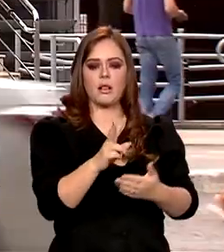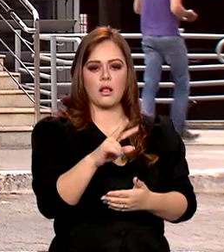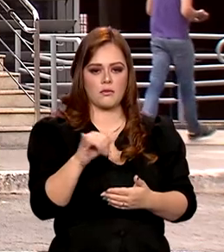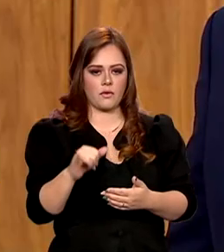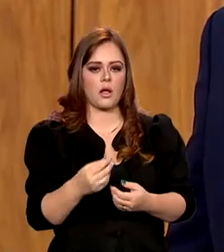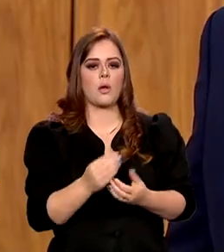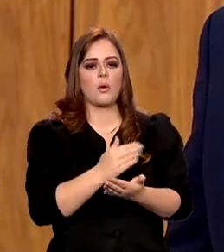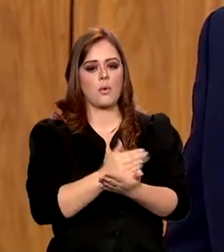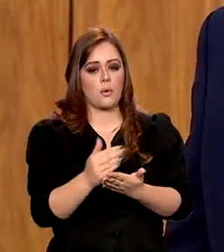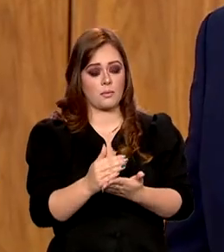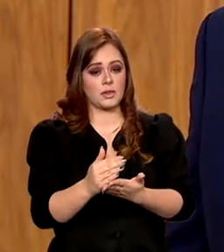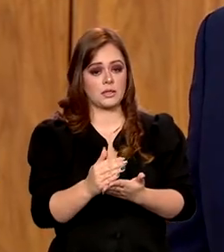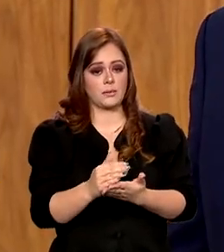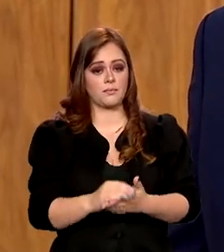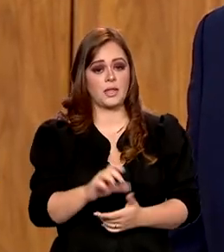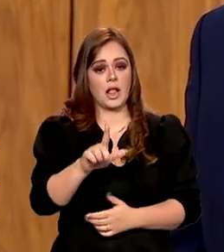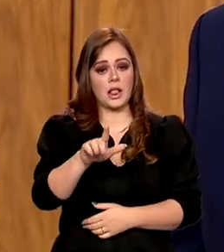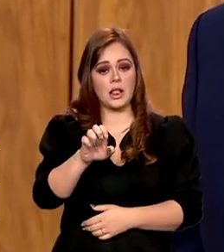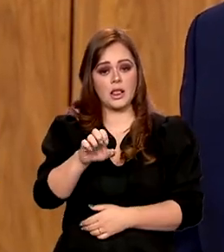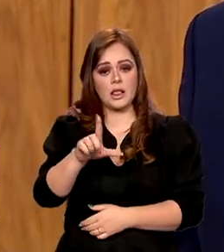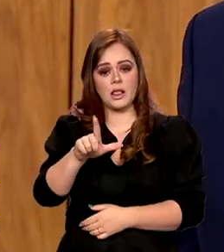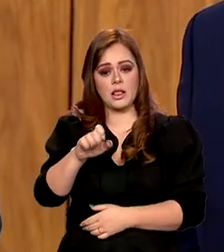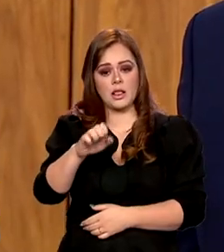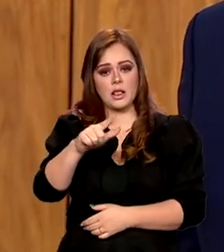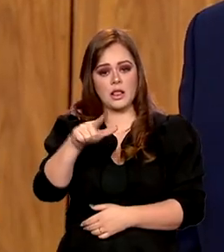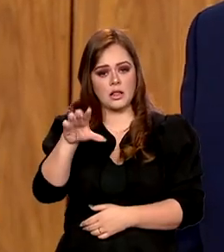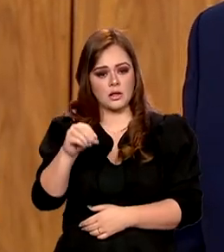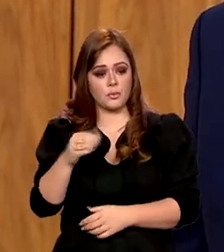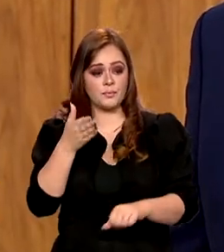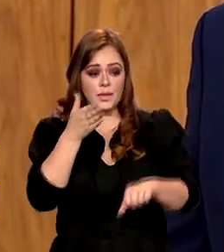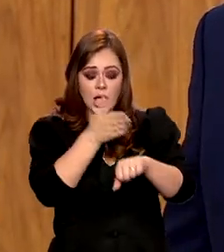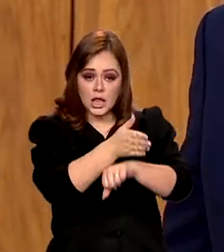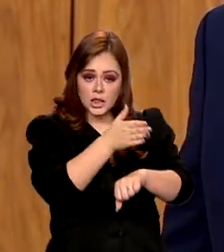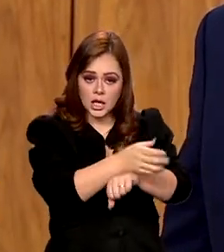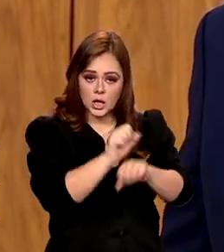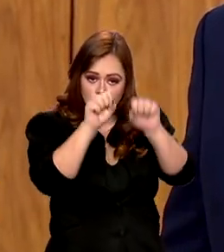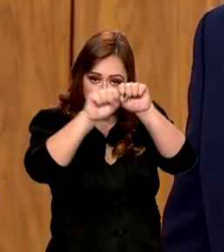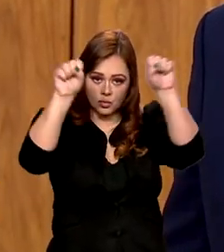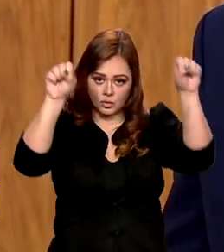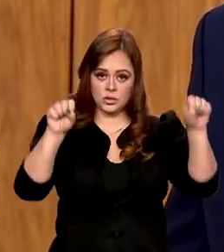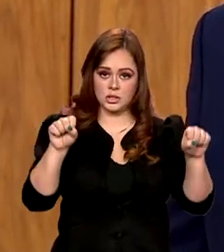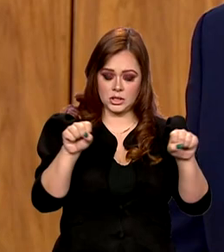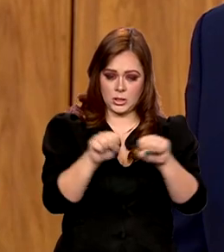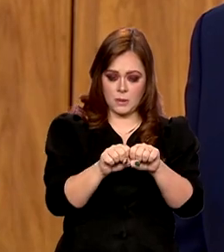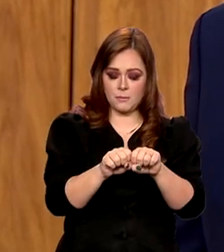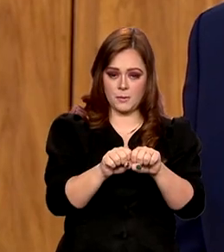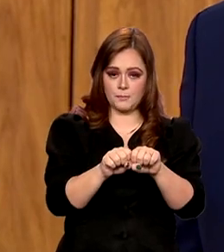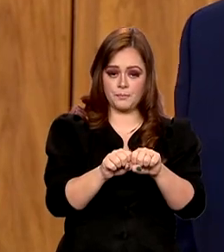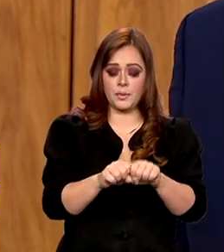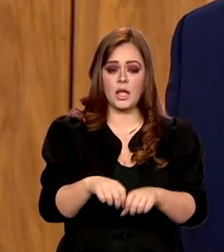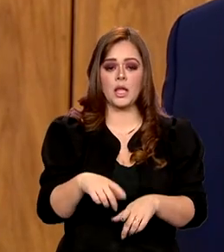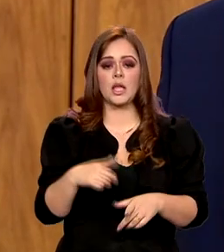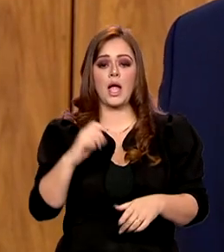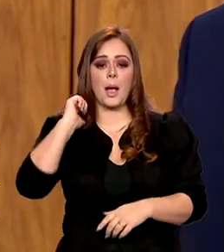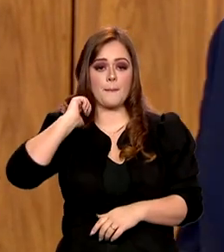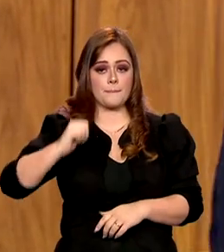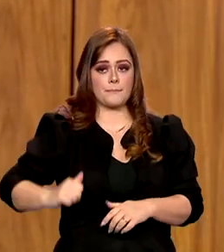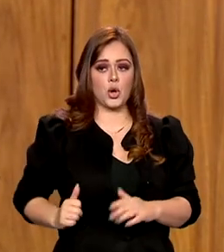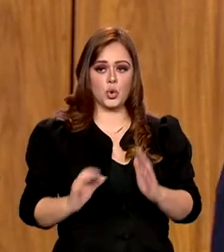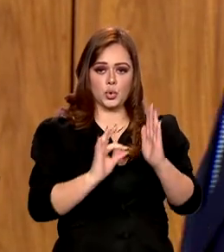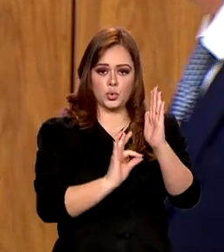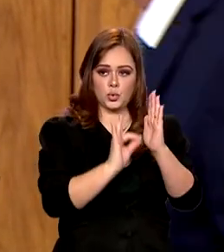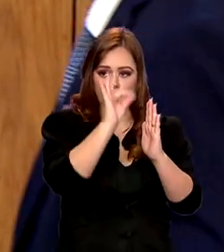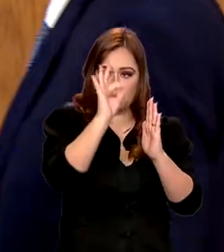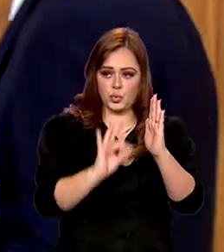um leilão. Você vai fazer um leilão dentro do sistema operacional que a Bolsa de Valores está